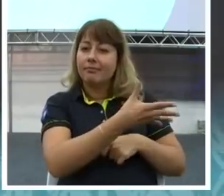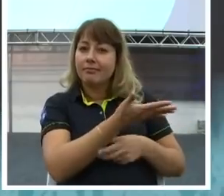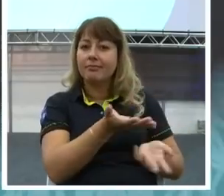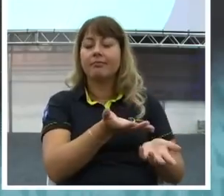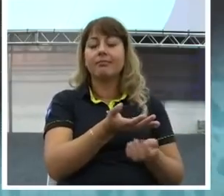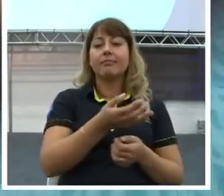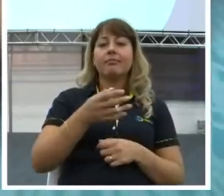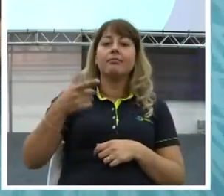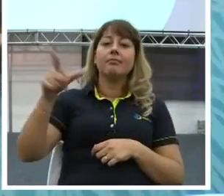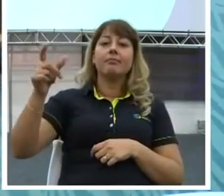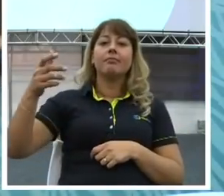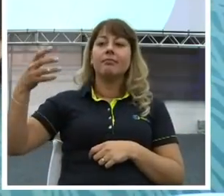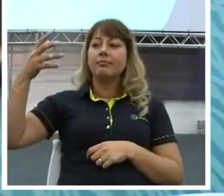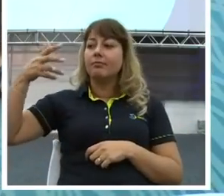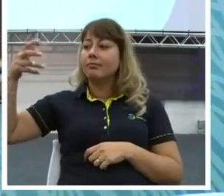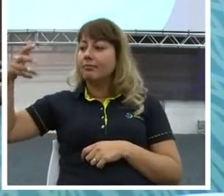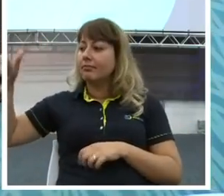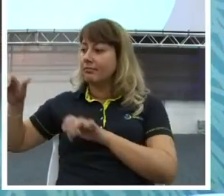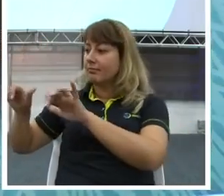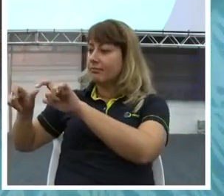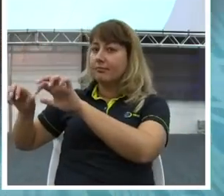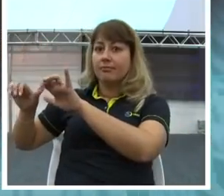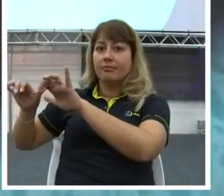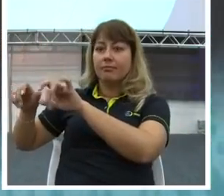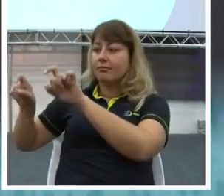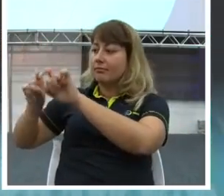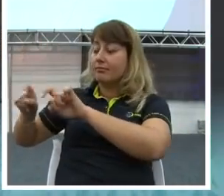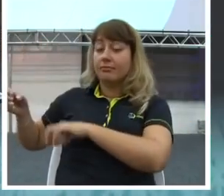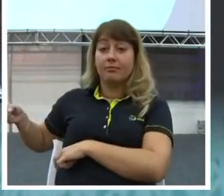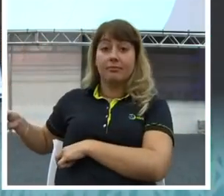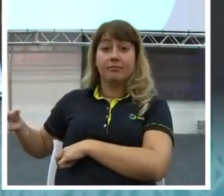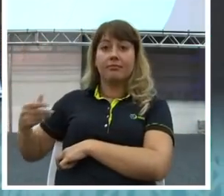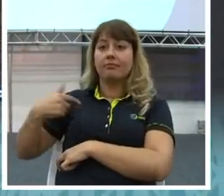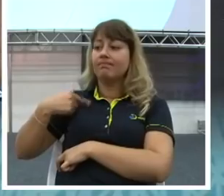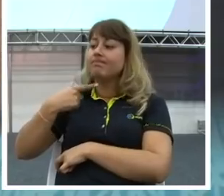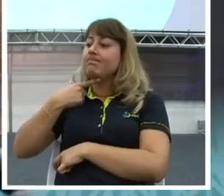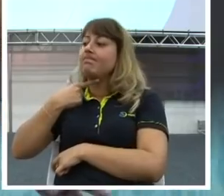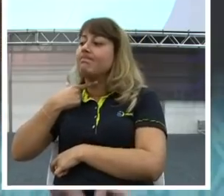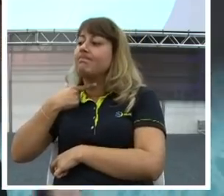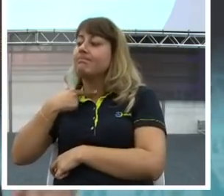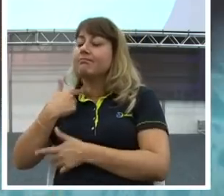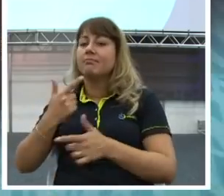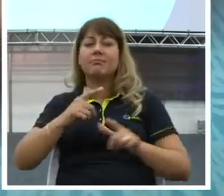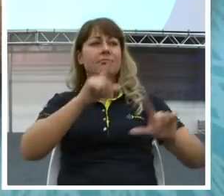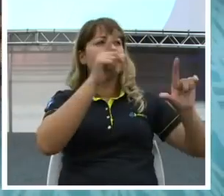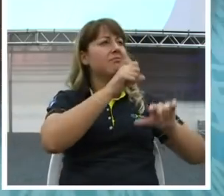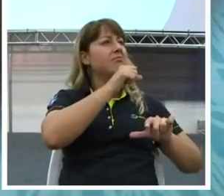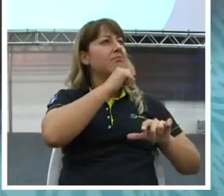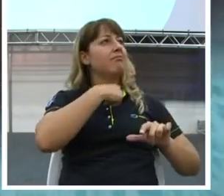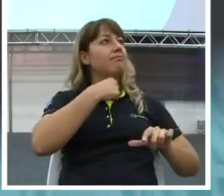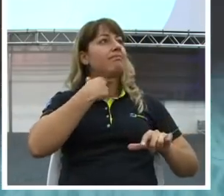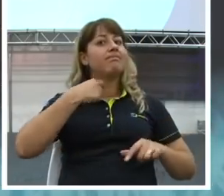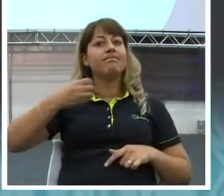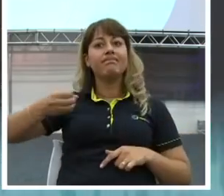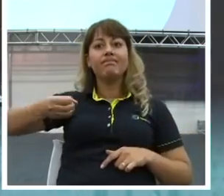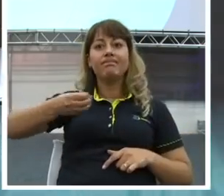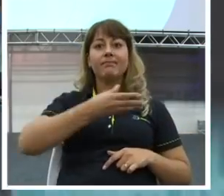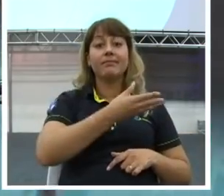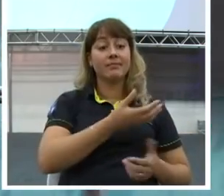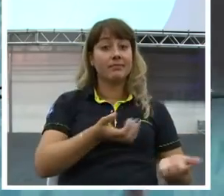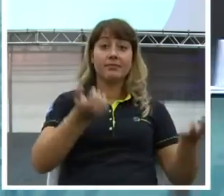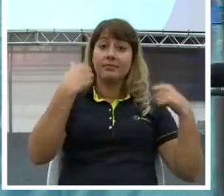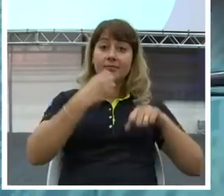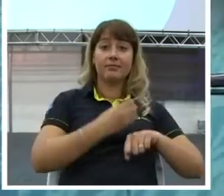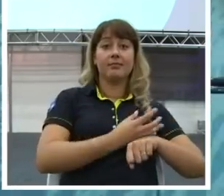Olha que computador novo. Nossa. Está na hora de trocar a TV da minha casa. Copa do Mundo. Quero ver uma TV nova.